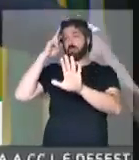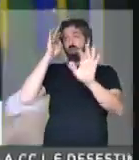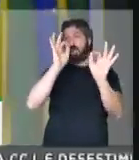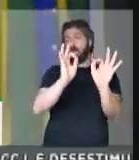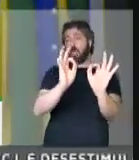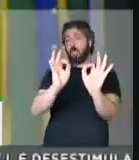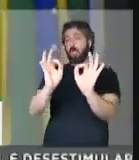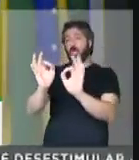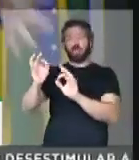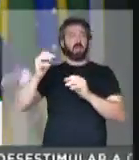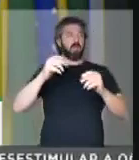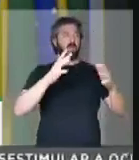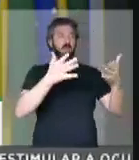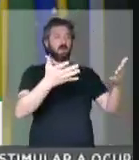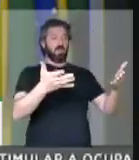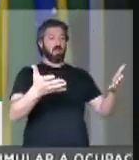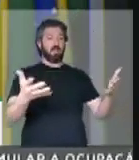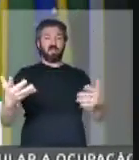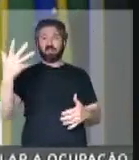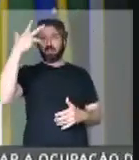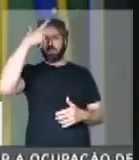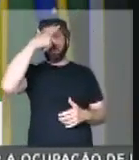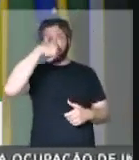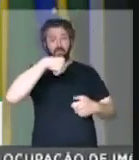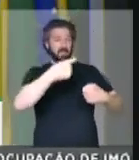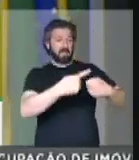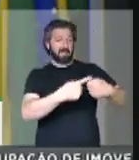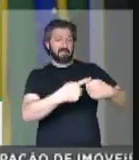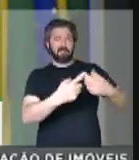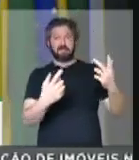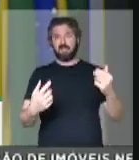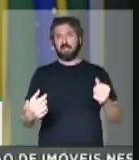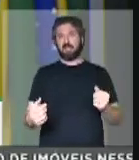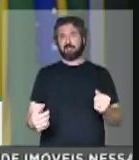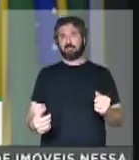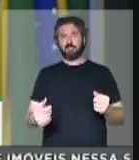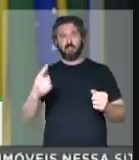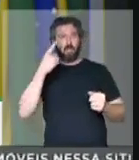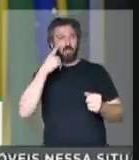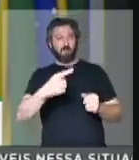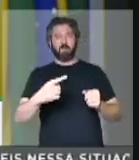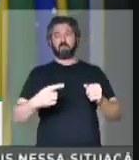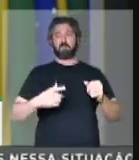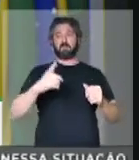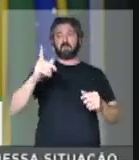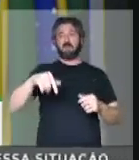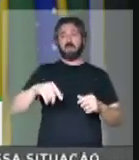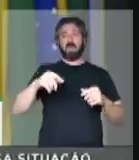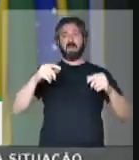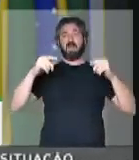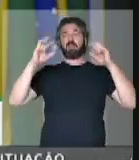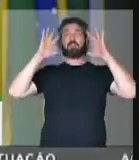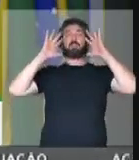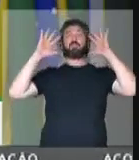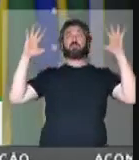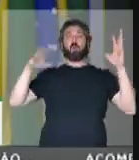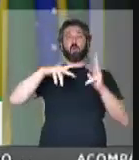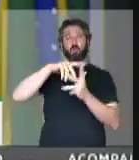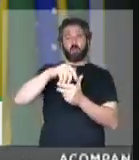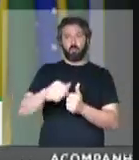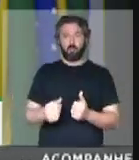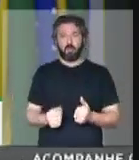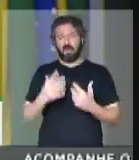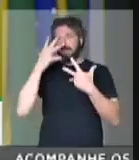linda, que a cidade está mil maravilhas, que a cidade não é um mundo de bob, que a cidade